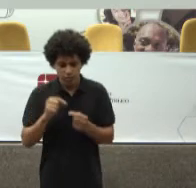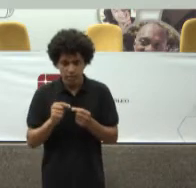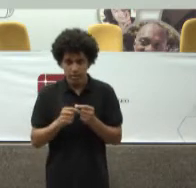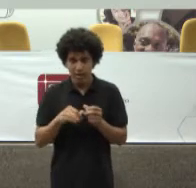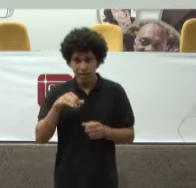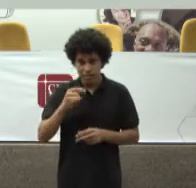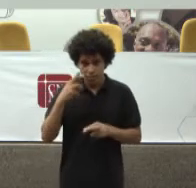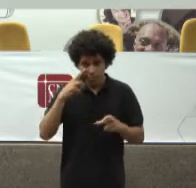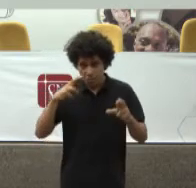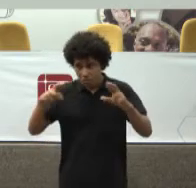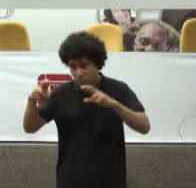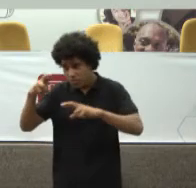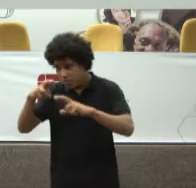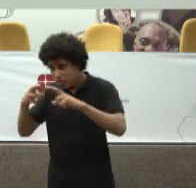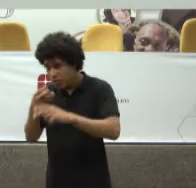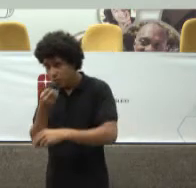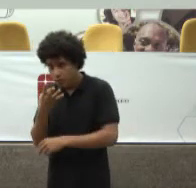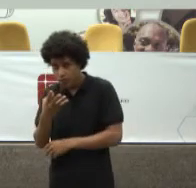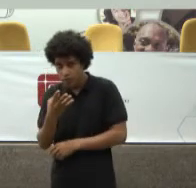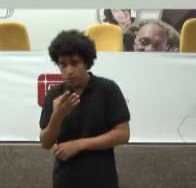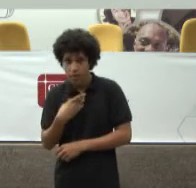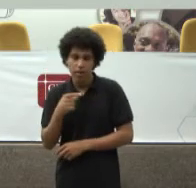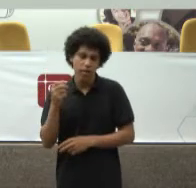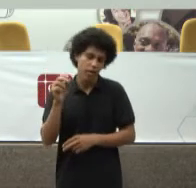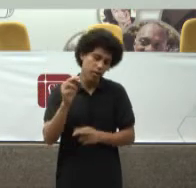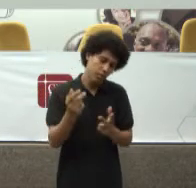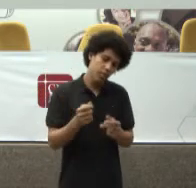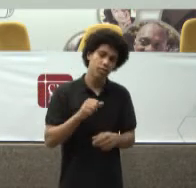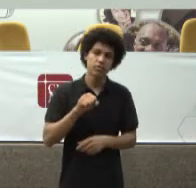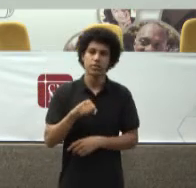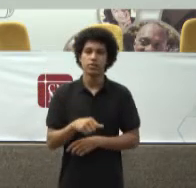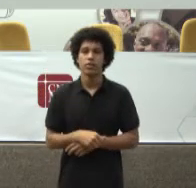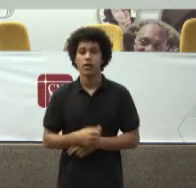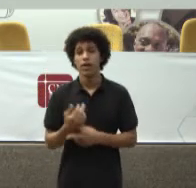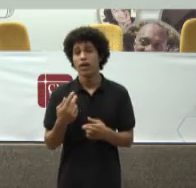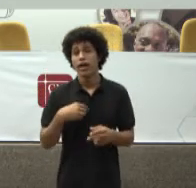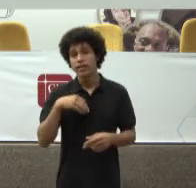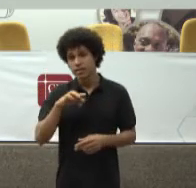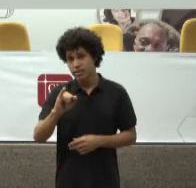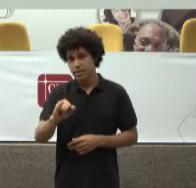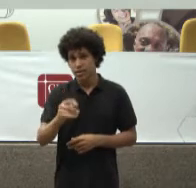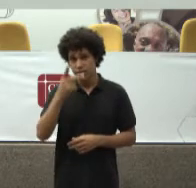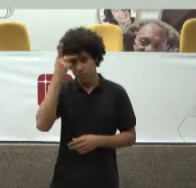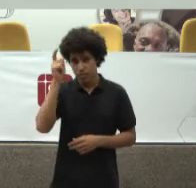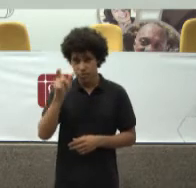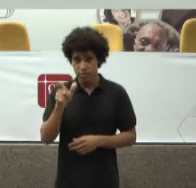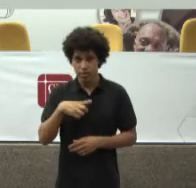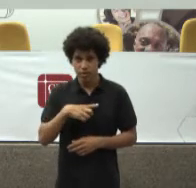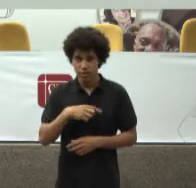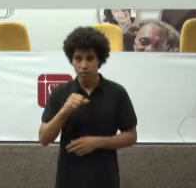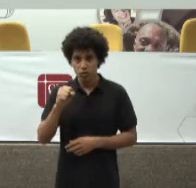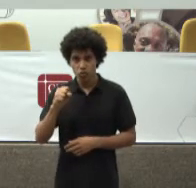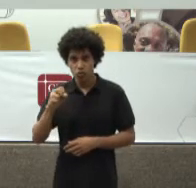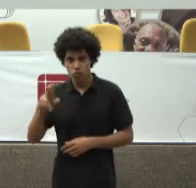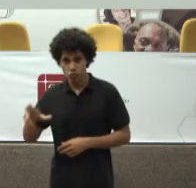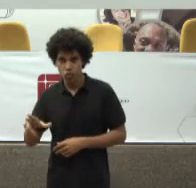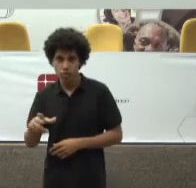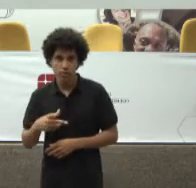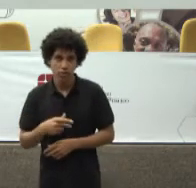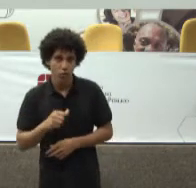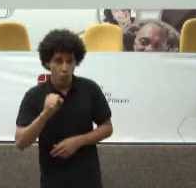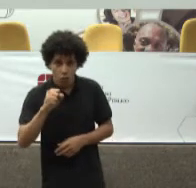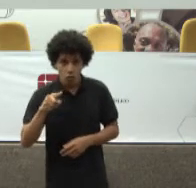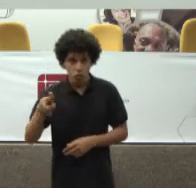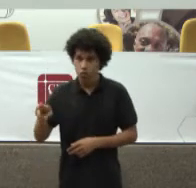Isso Então quando ele Cria o SUS O SUS se enraizou Na vida cotidiana Dos brasileiros Felizmente Mas